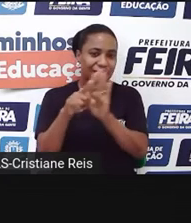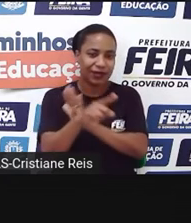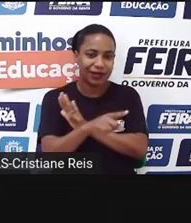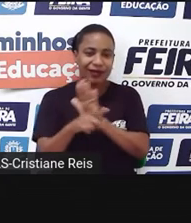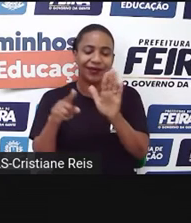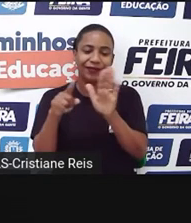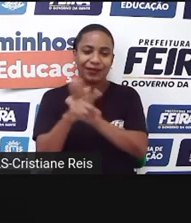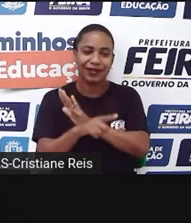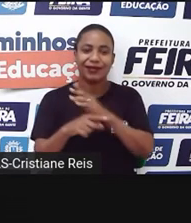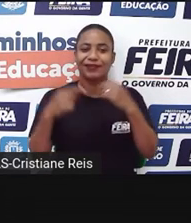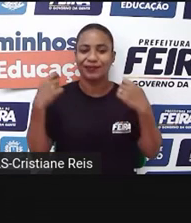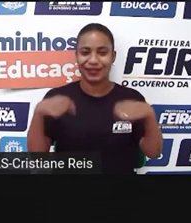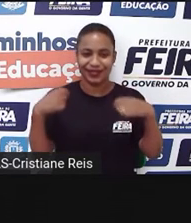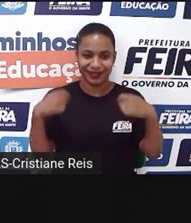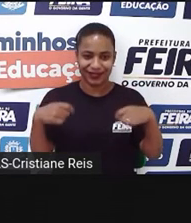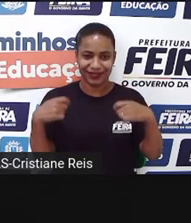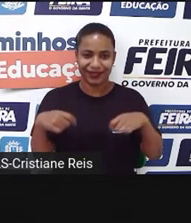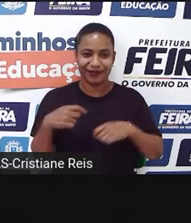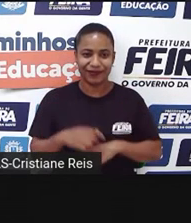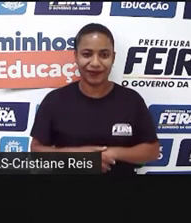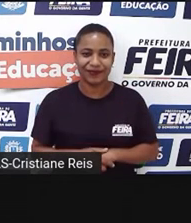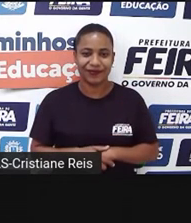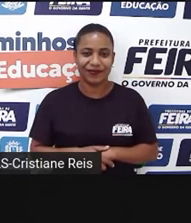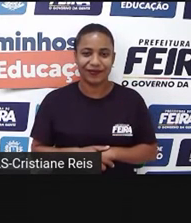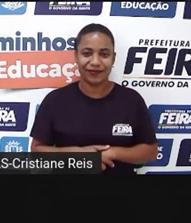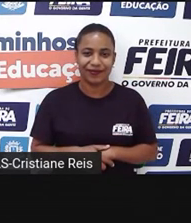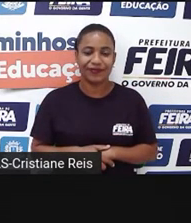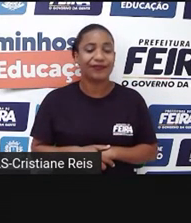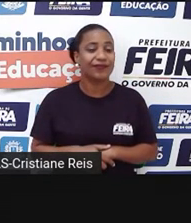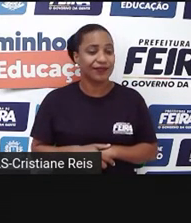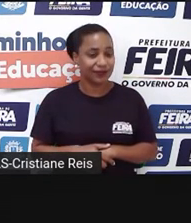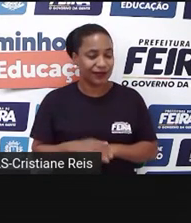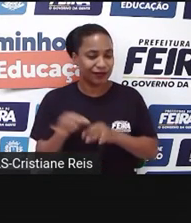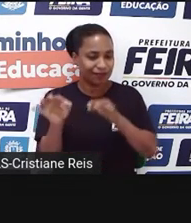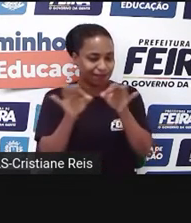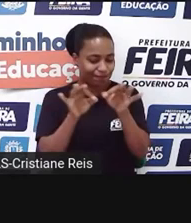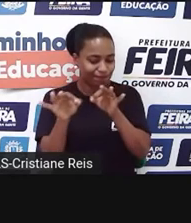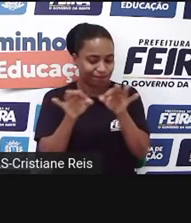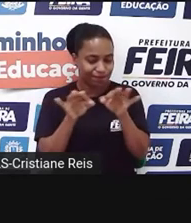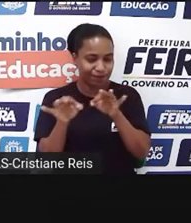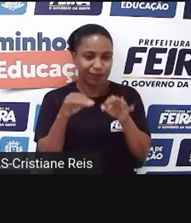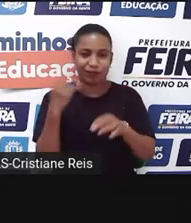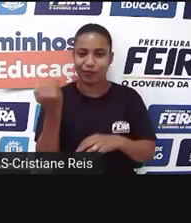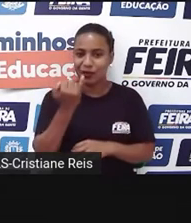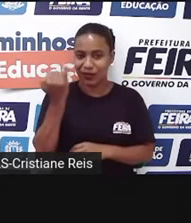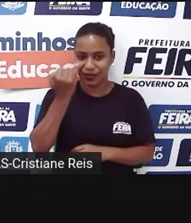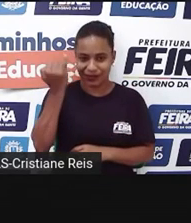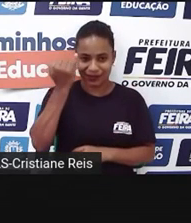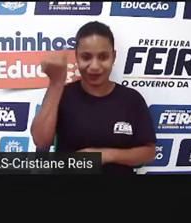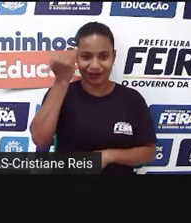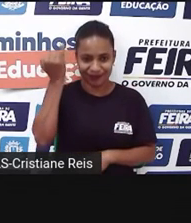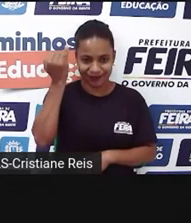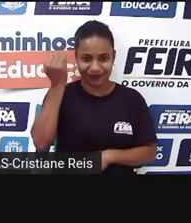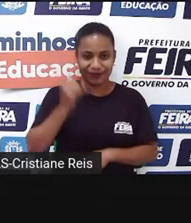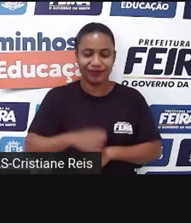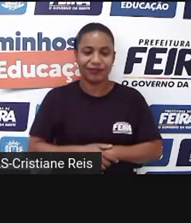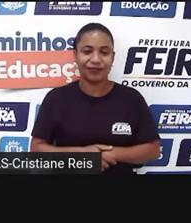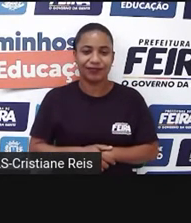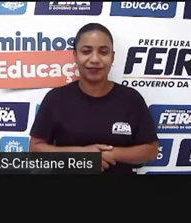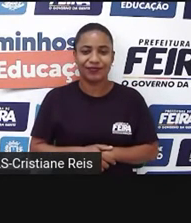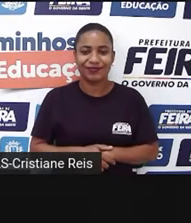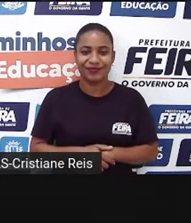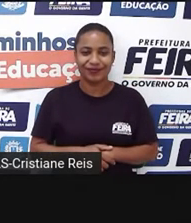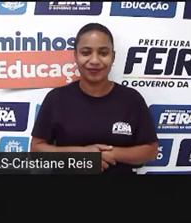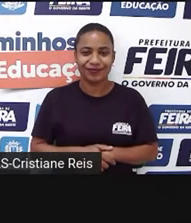essas perguntas, você já está construindo o seu texto. Isso é um planejamento, um tipo de planejamento. So,